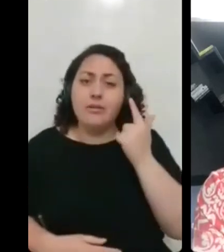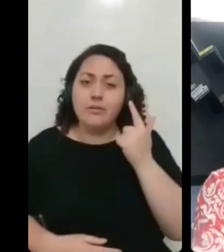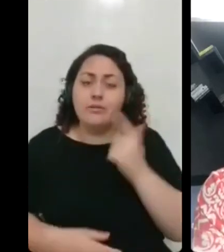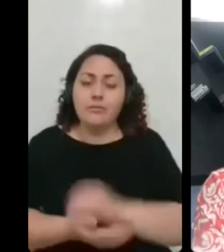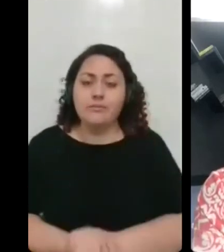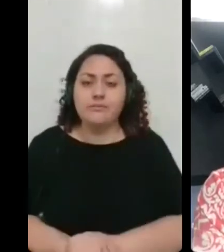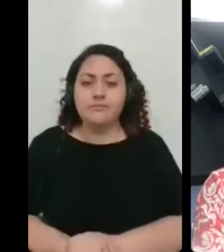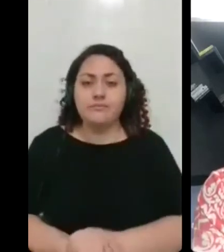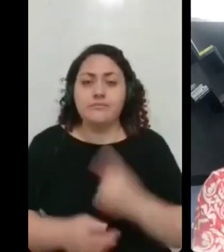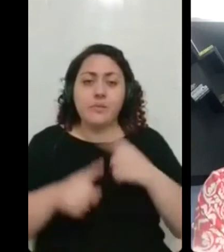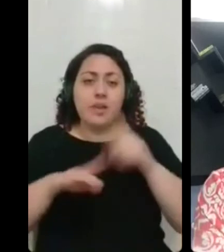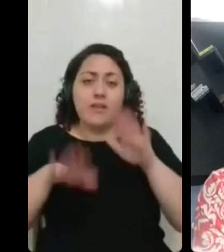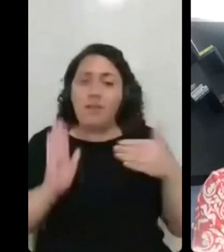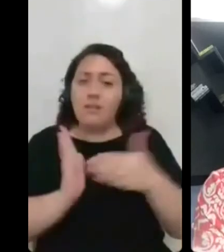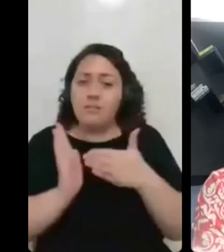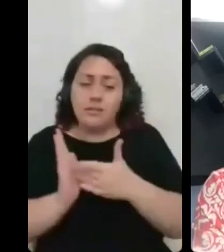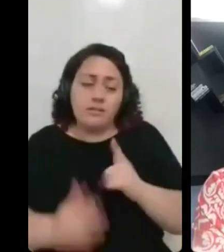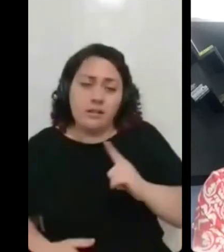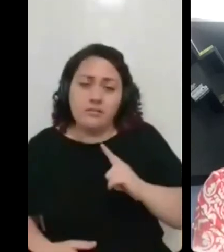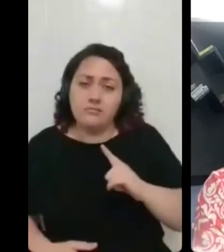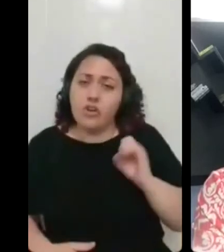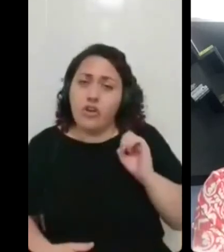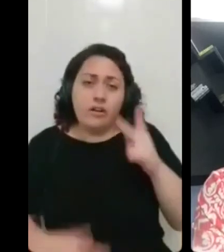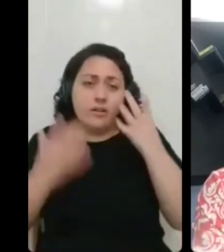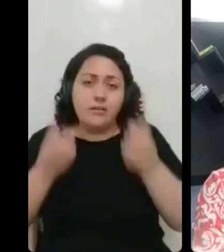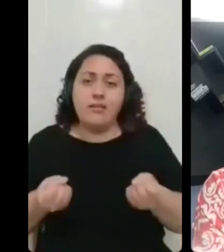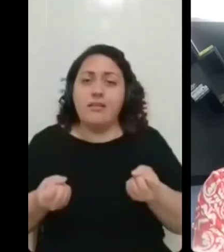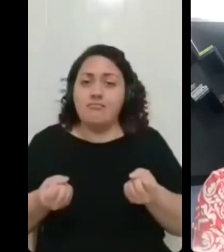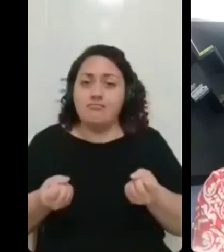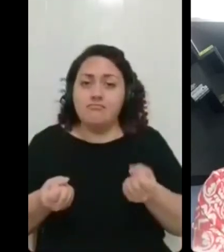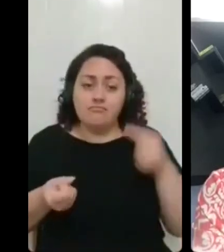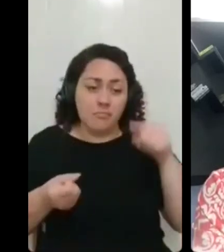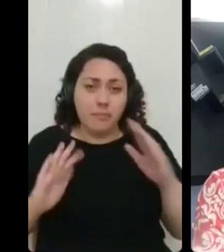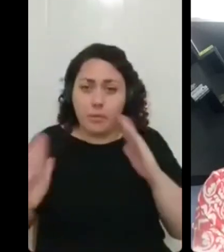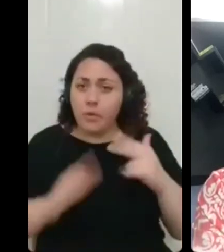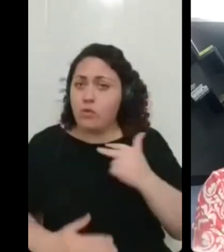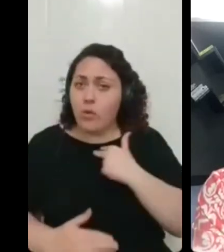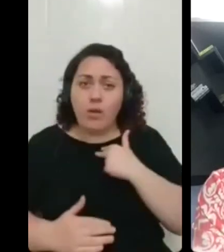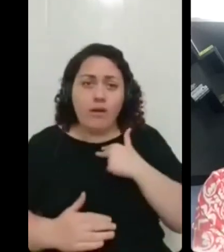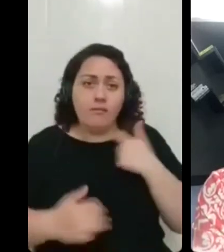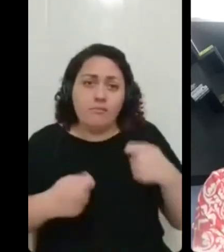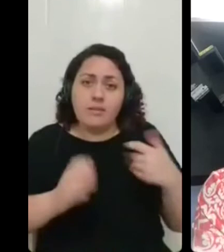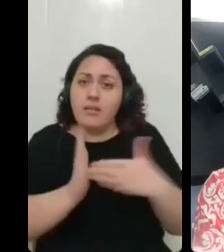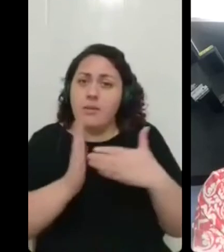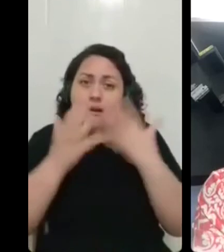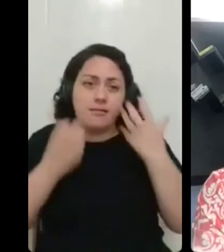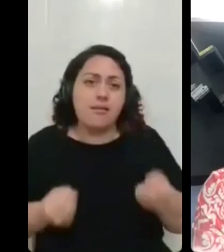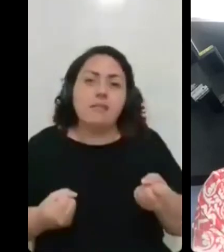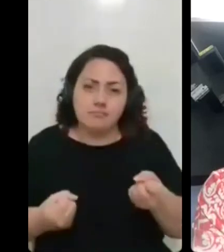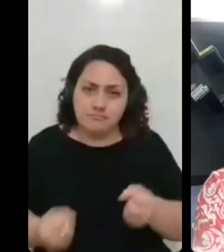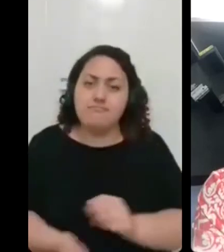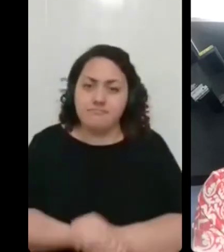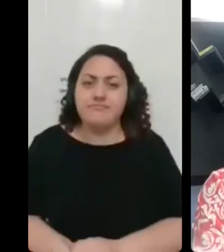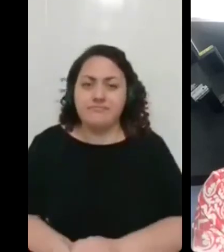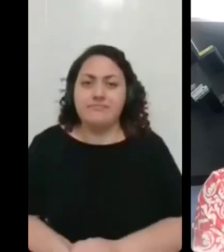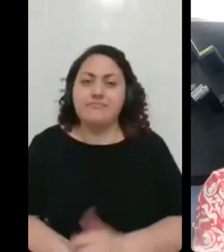tamanho da perna não dá né naquele momento e a gente poder se respeitar nesses limites eu sou